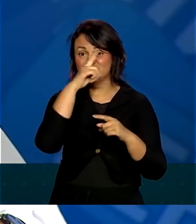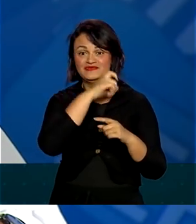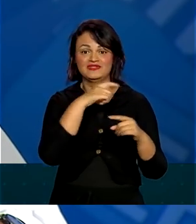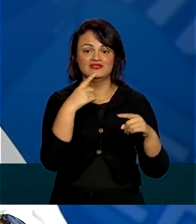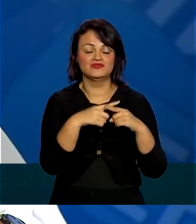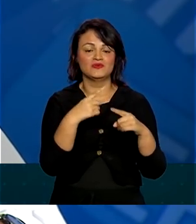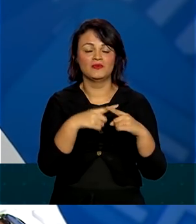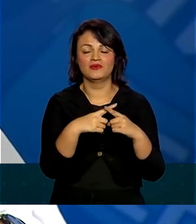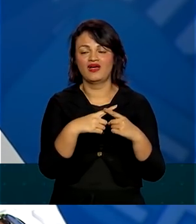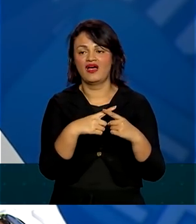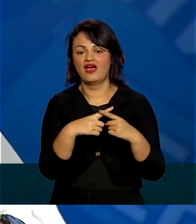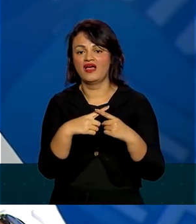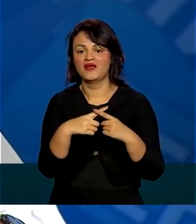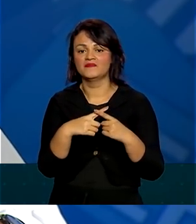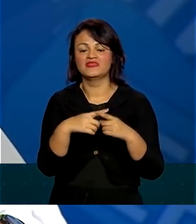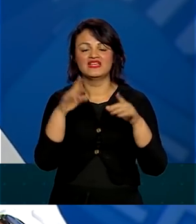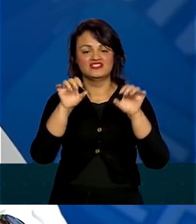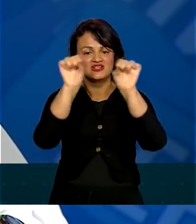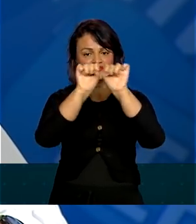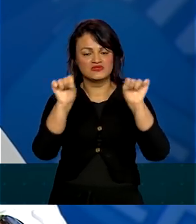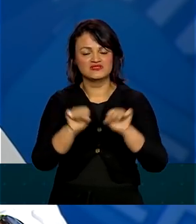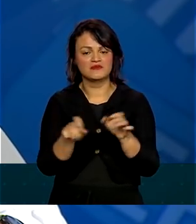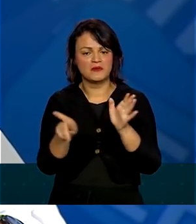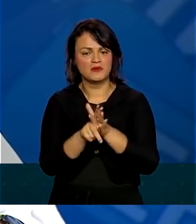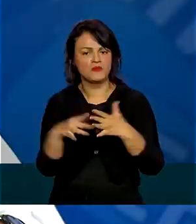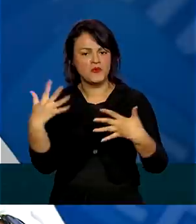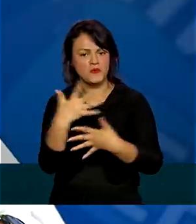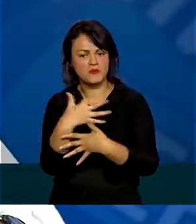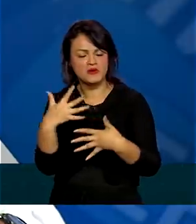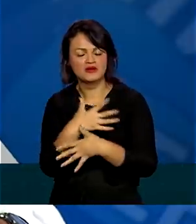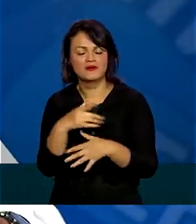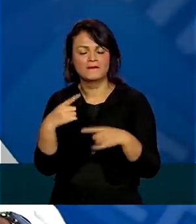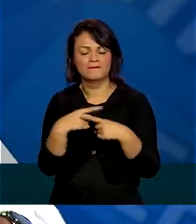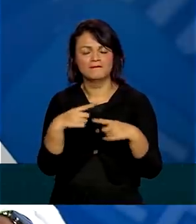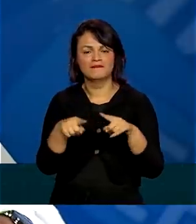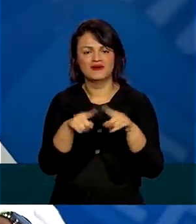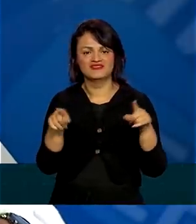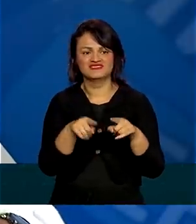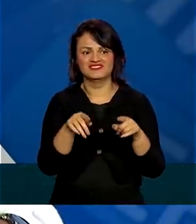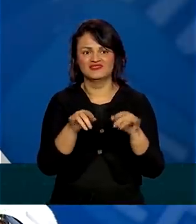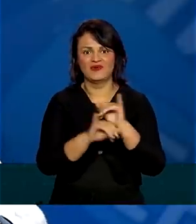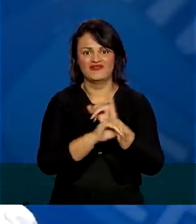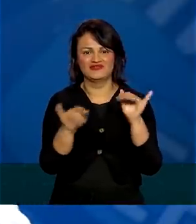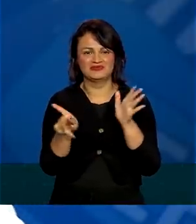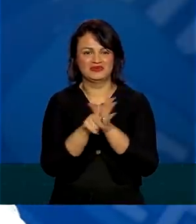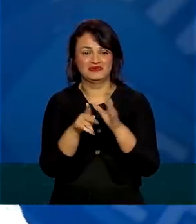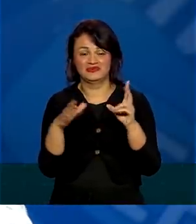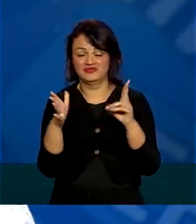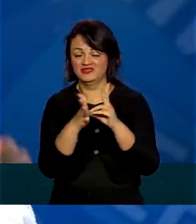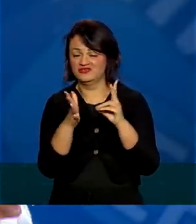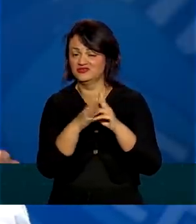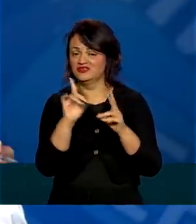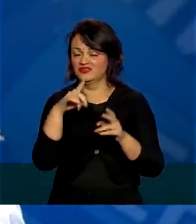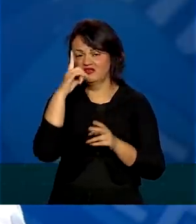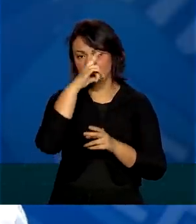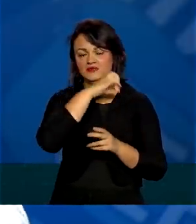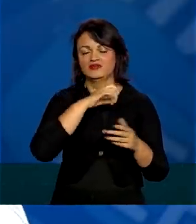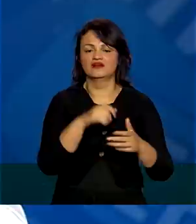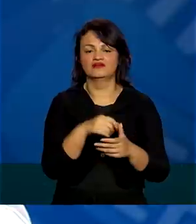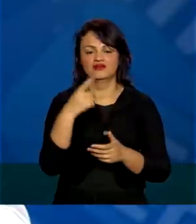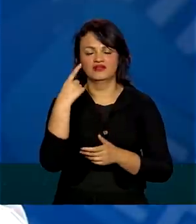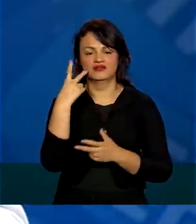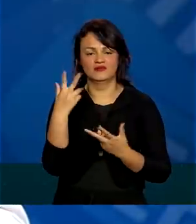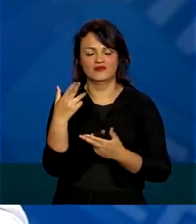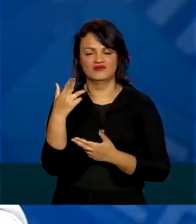estão dentro do sistema urbano, mas avocam uma condição indígena, complicado, como é o caso lá de